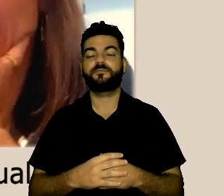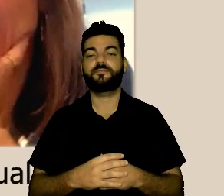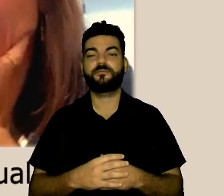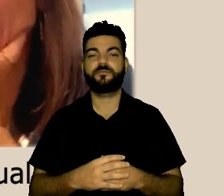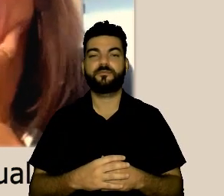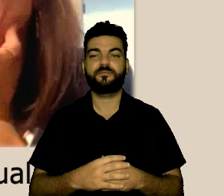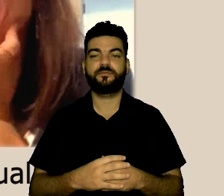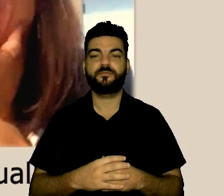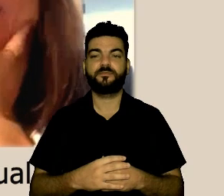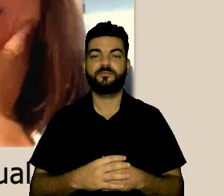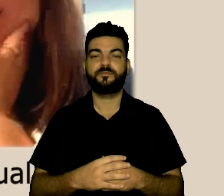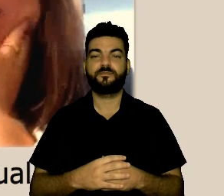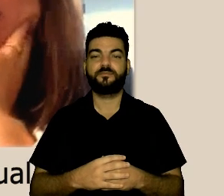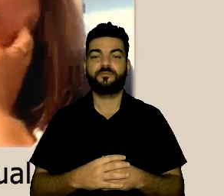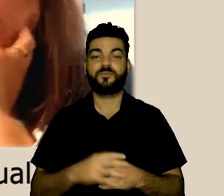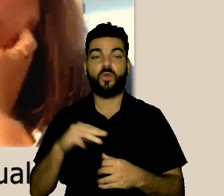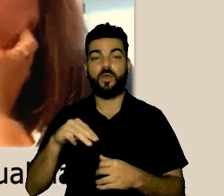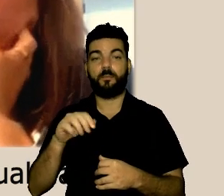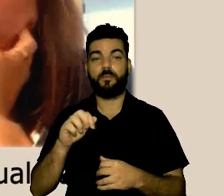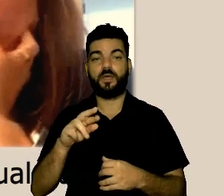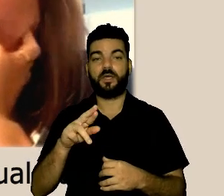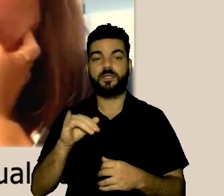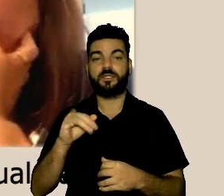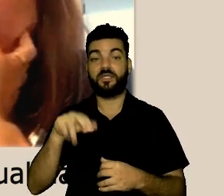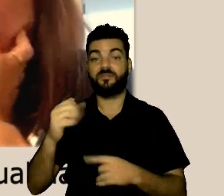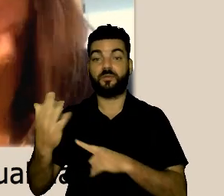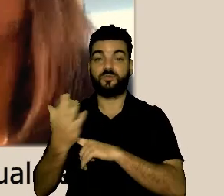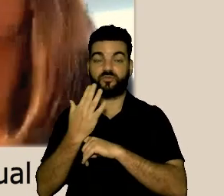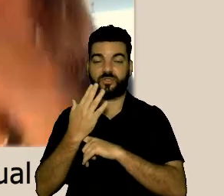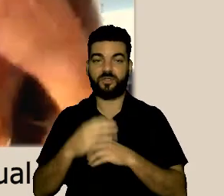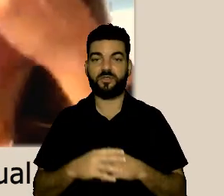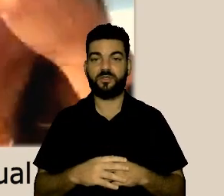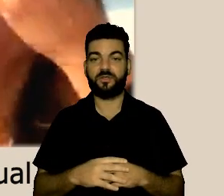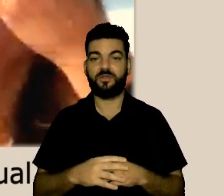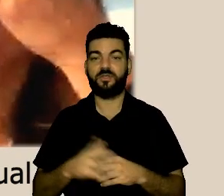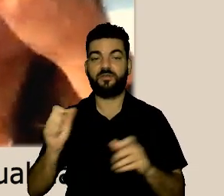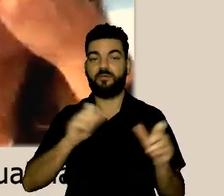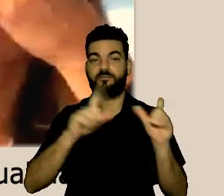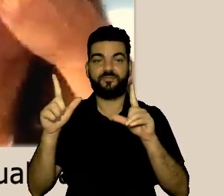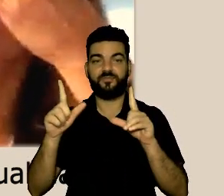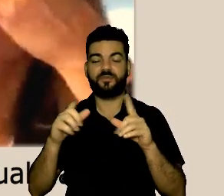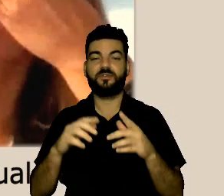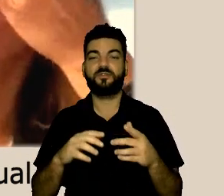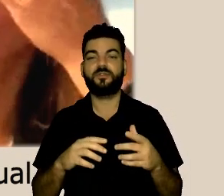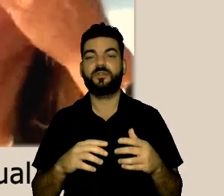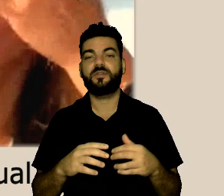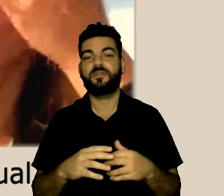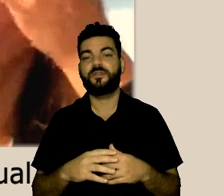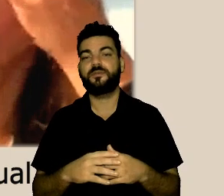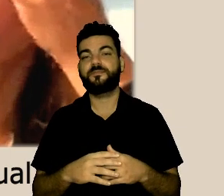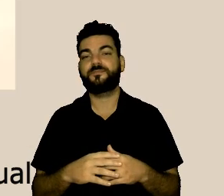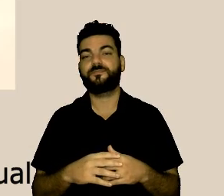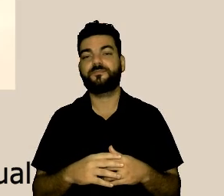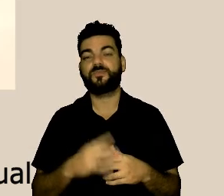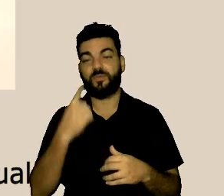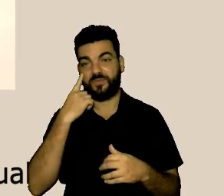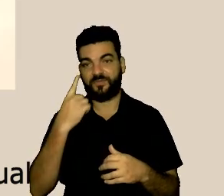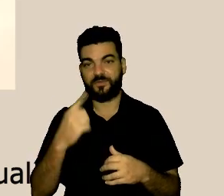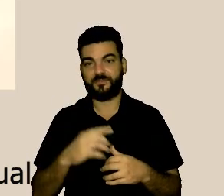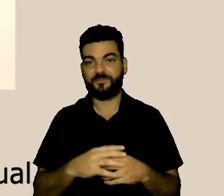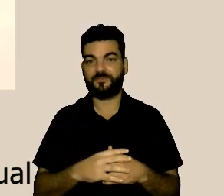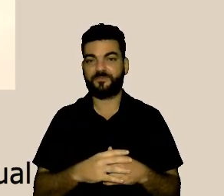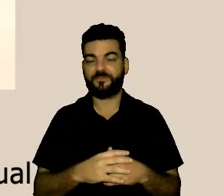A Mariana vai me ajudar, ela vai começar a passar a minha apresentação,